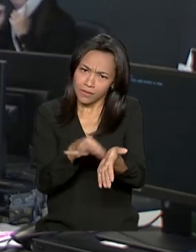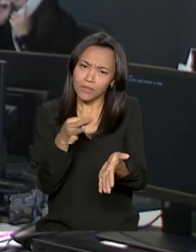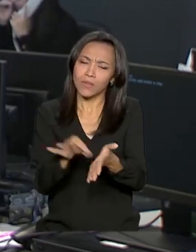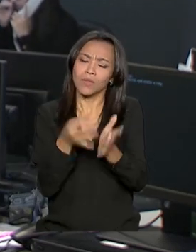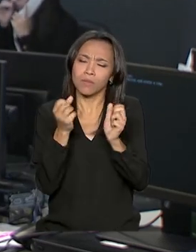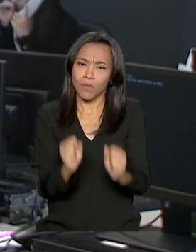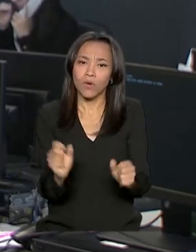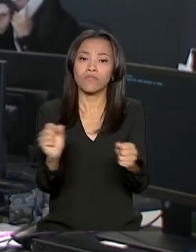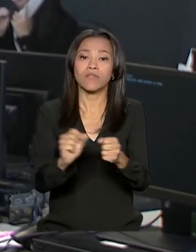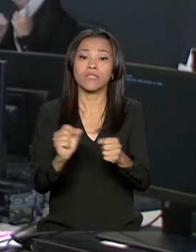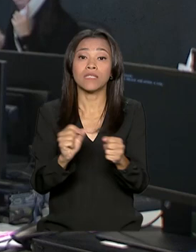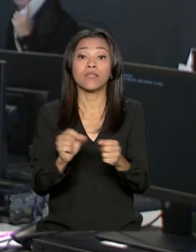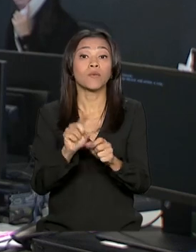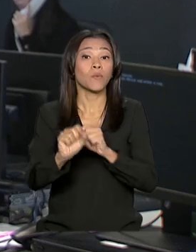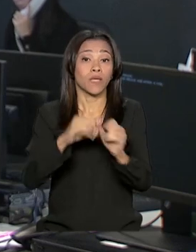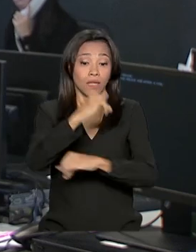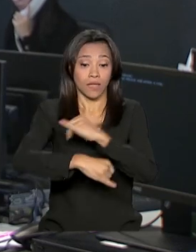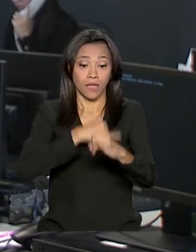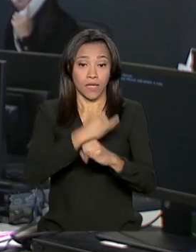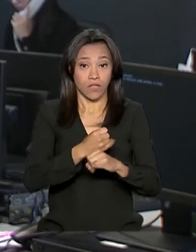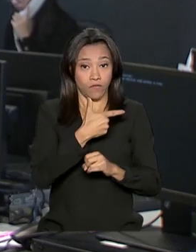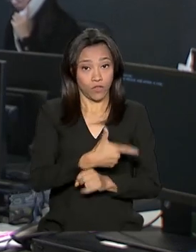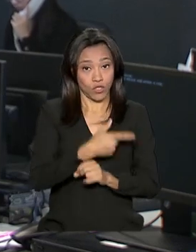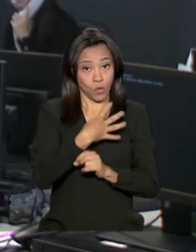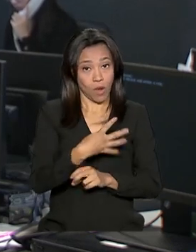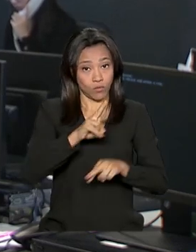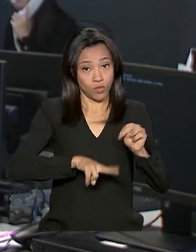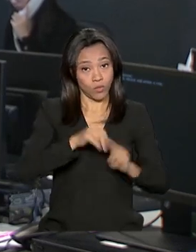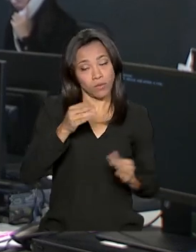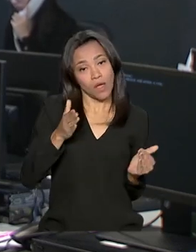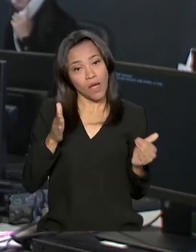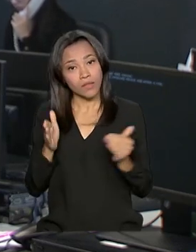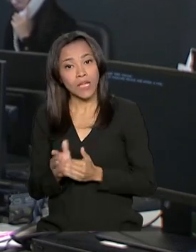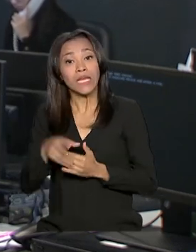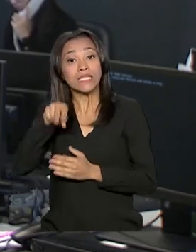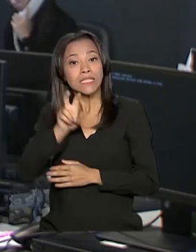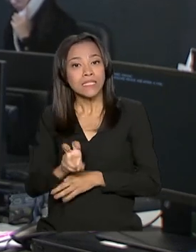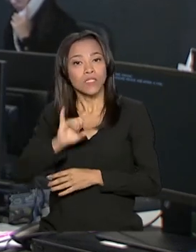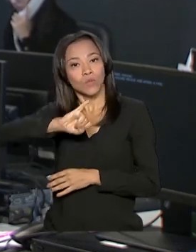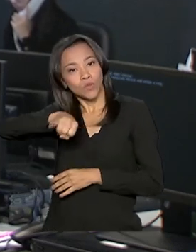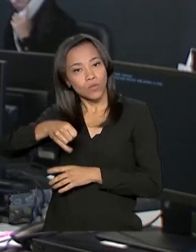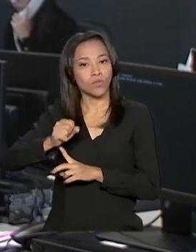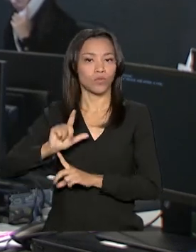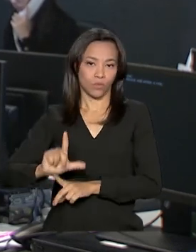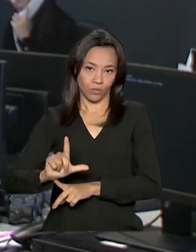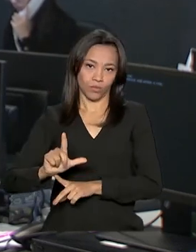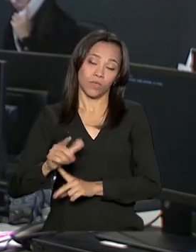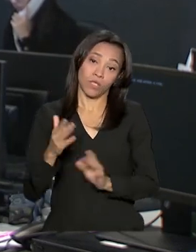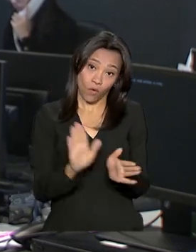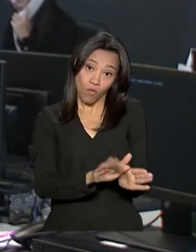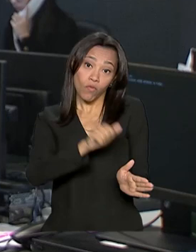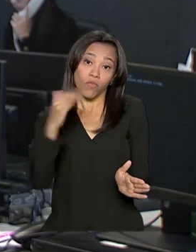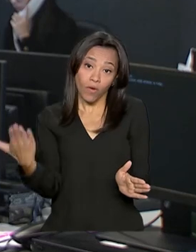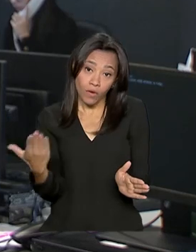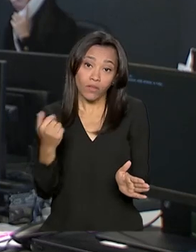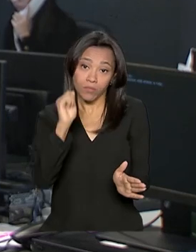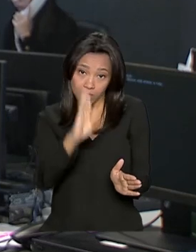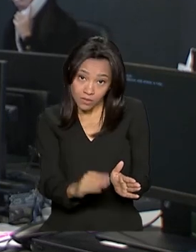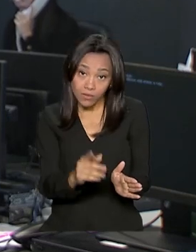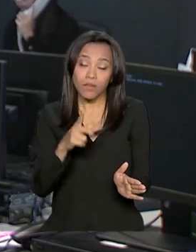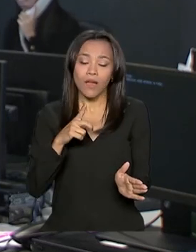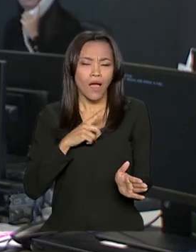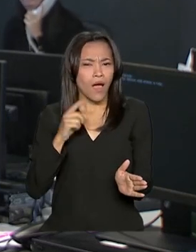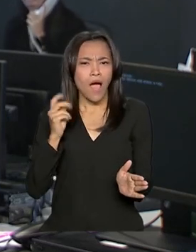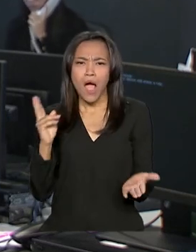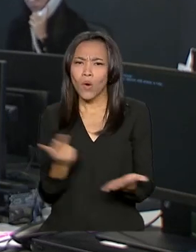feitas pela internet entre 24 de junho e 5 de julho. O Enseja Exterior acontece simultaneamente